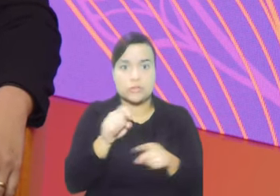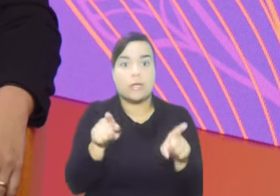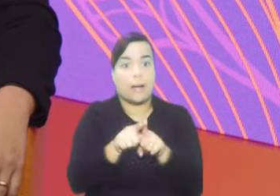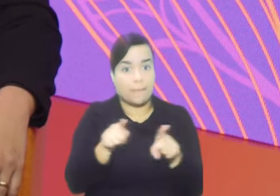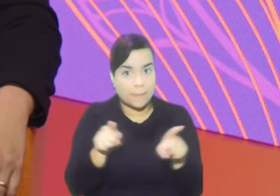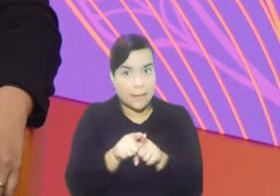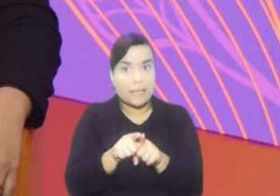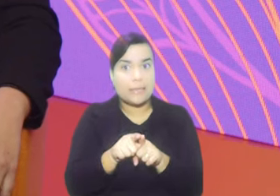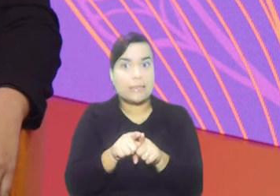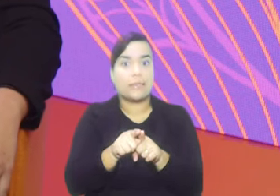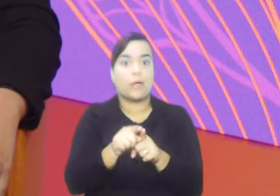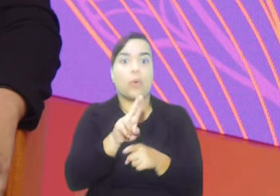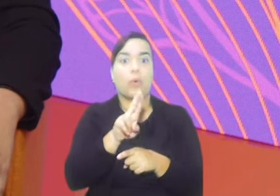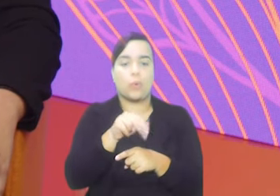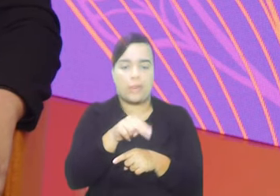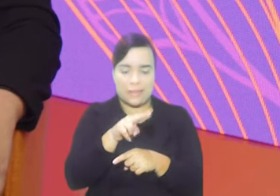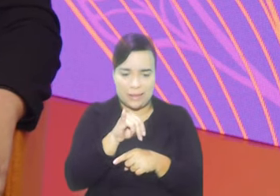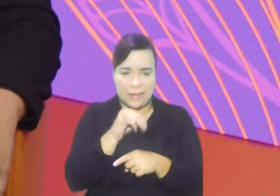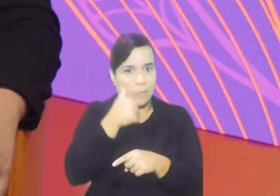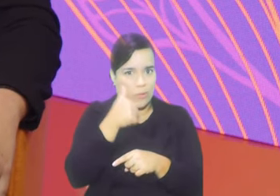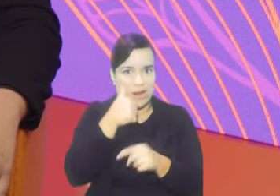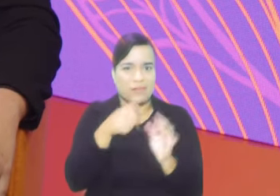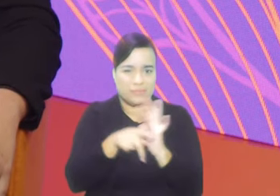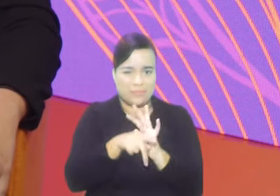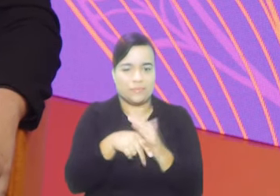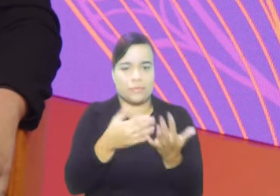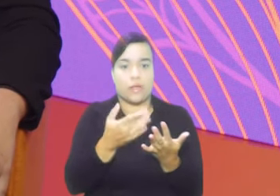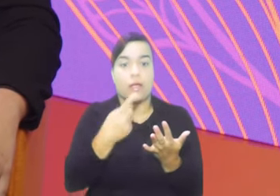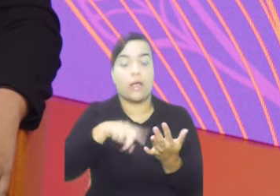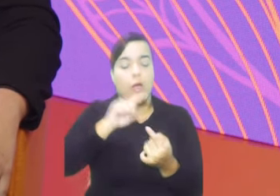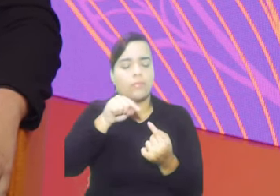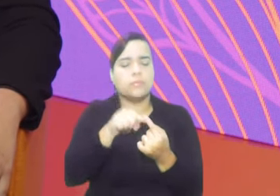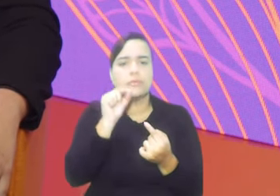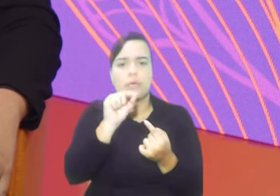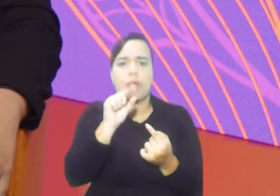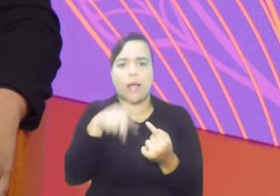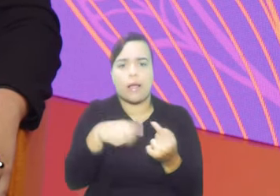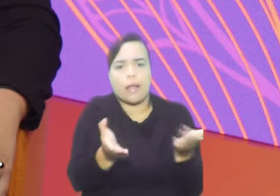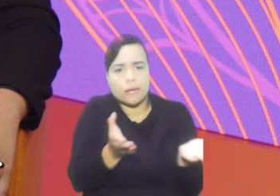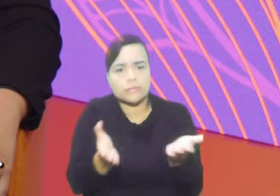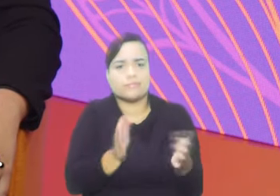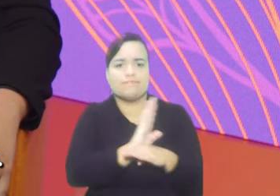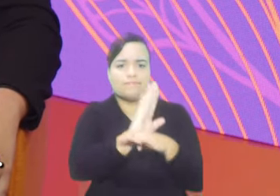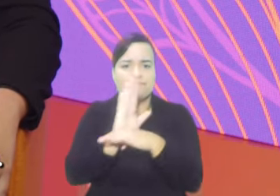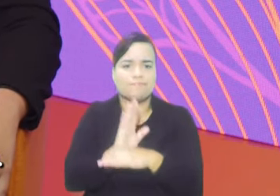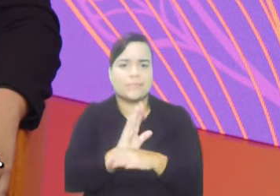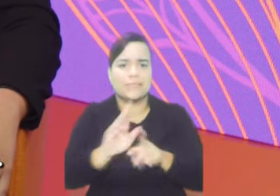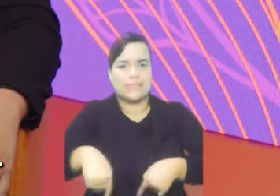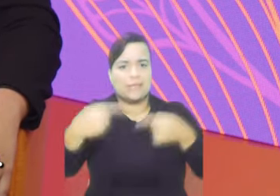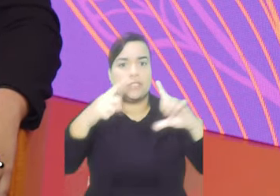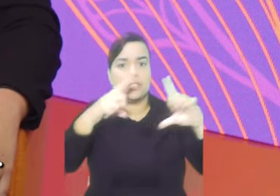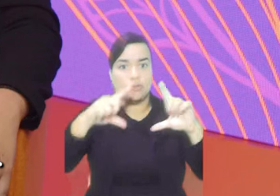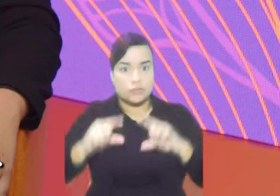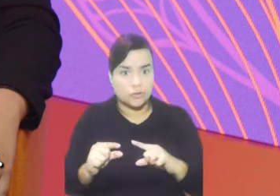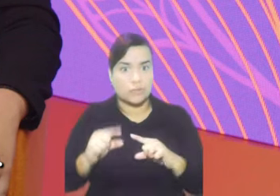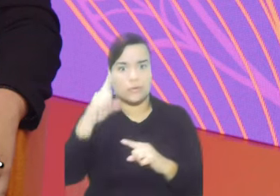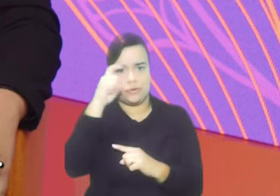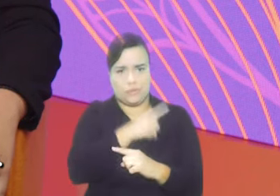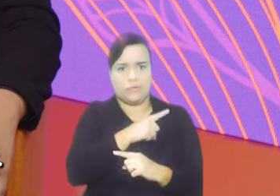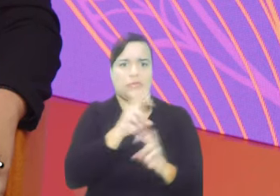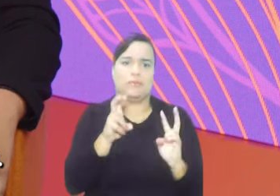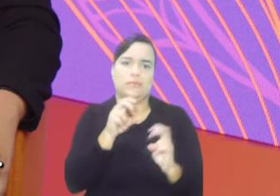Global e da ONU Mulheres, que é um projeto, justamente, que vem com o objetivo de